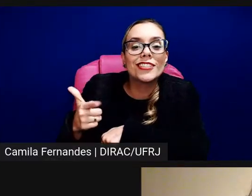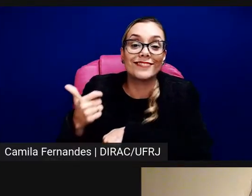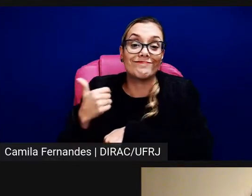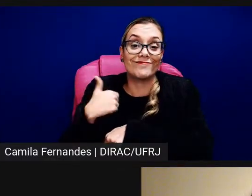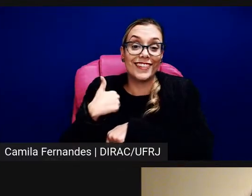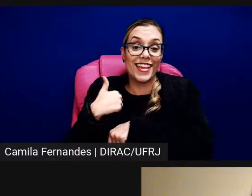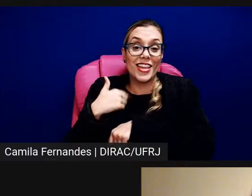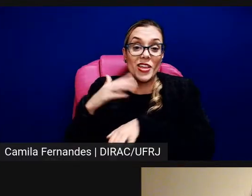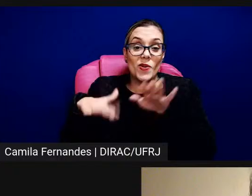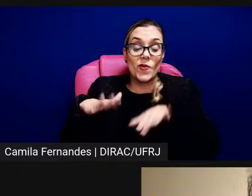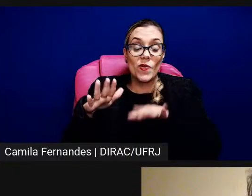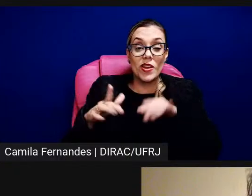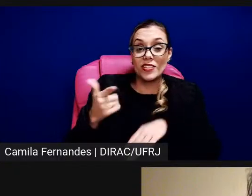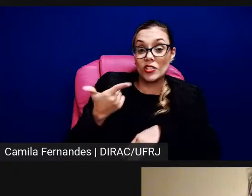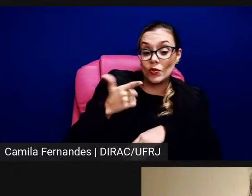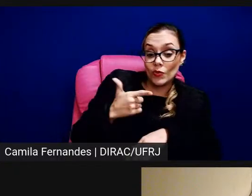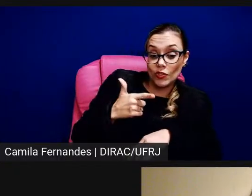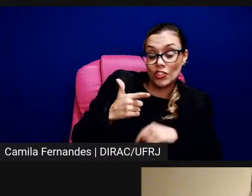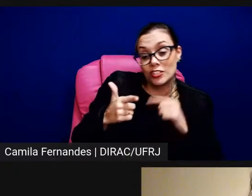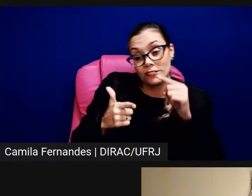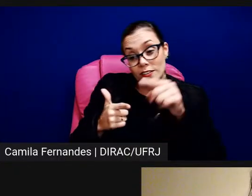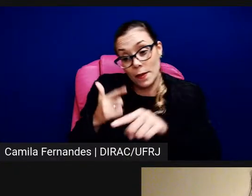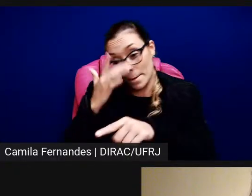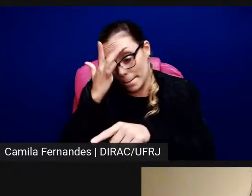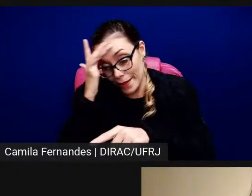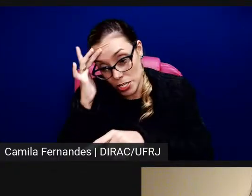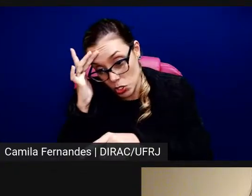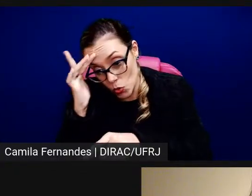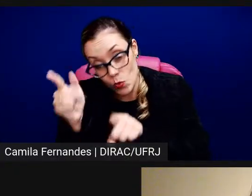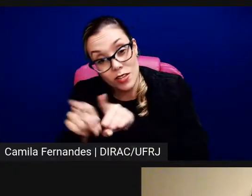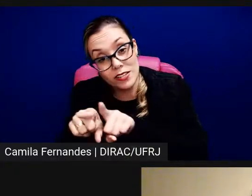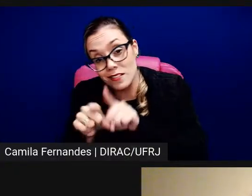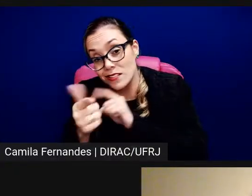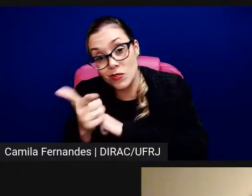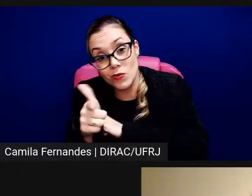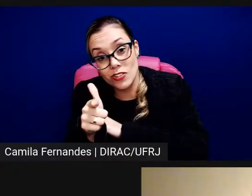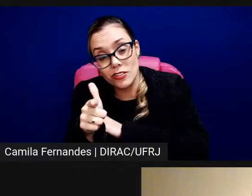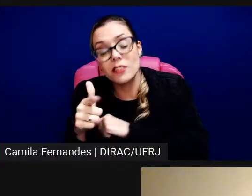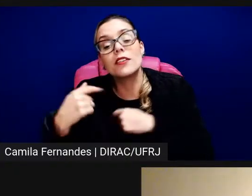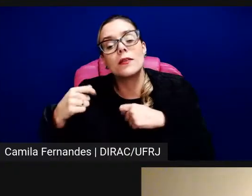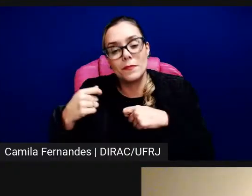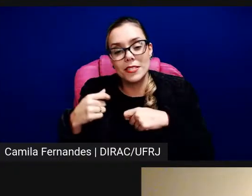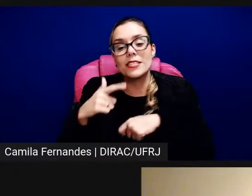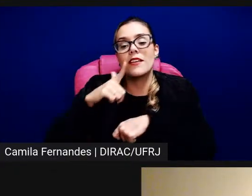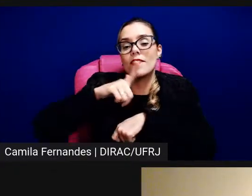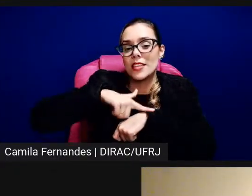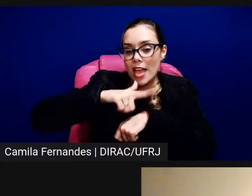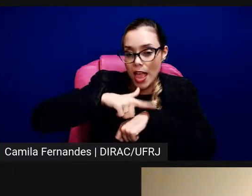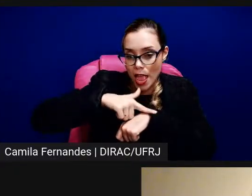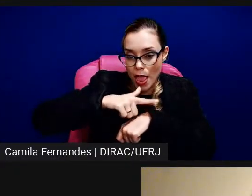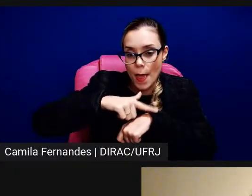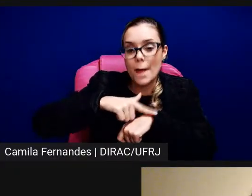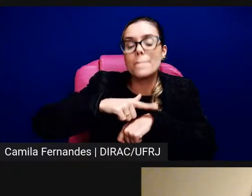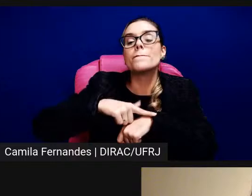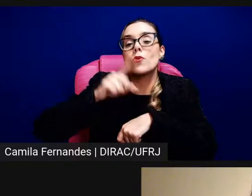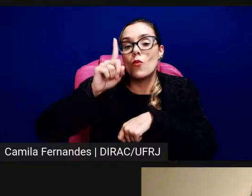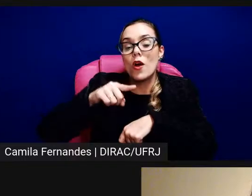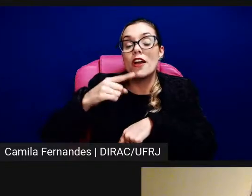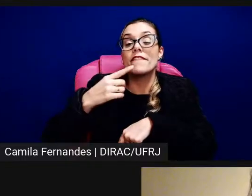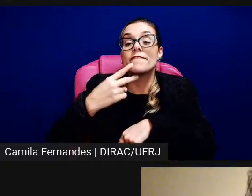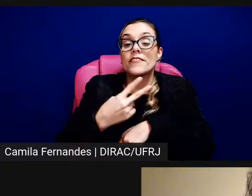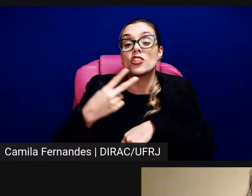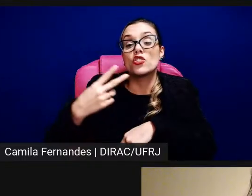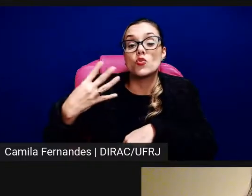mais agenda, porque eram 21 dias e eu tinha esse limite de tempo, assim, eu queria que a experiência acontecesse 24 horas por dia, mas